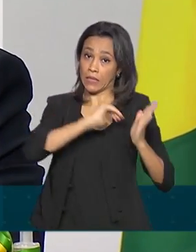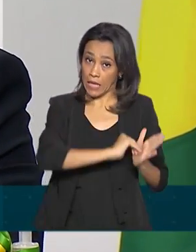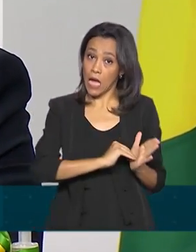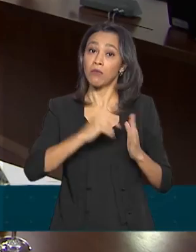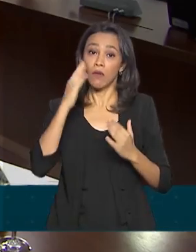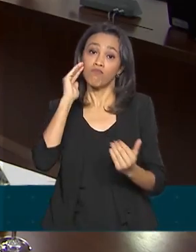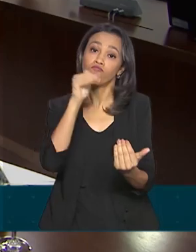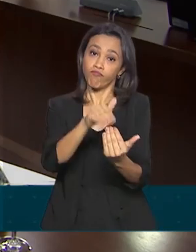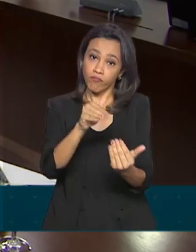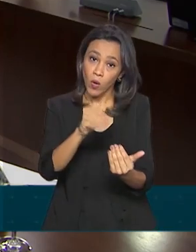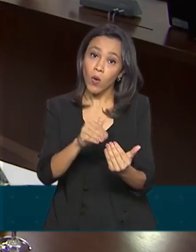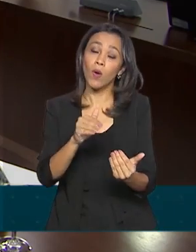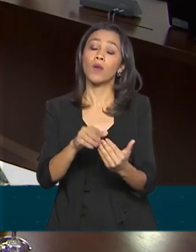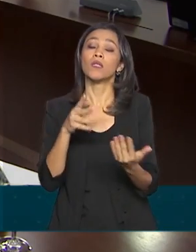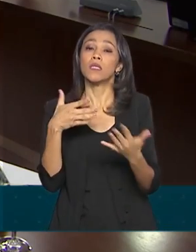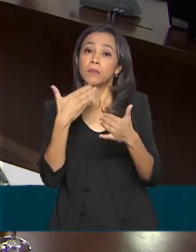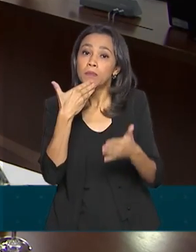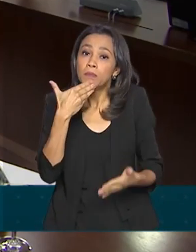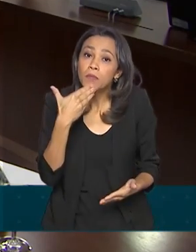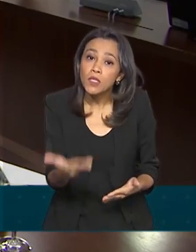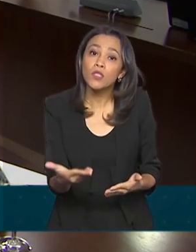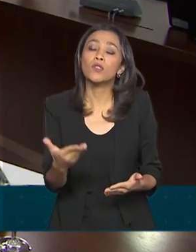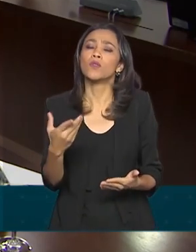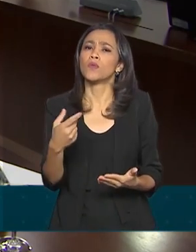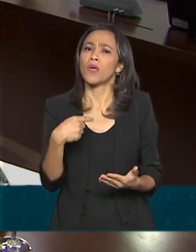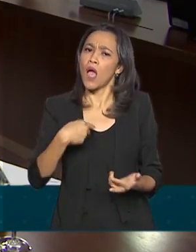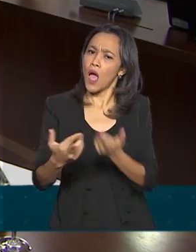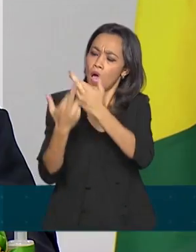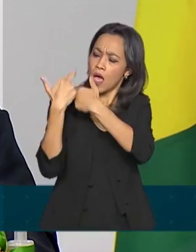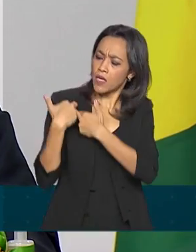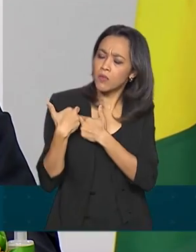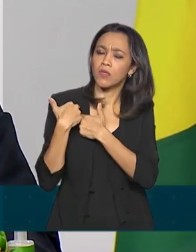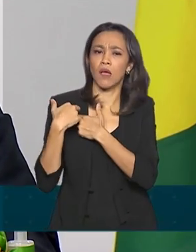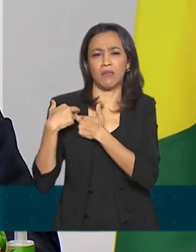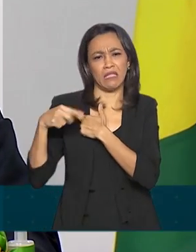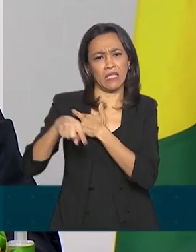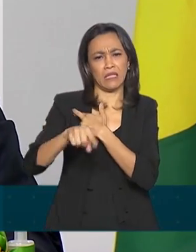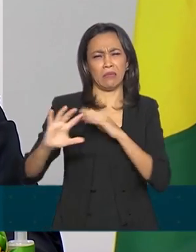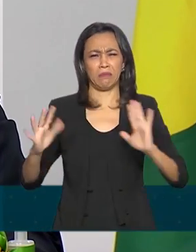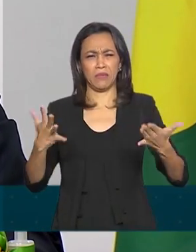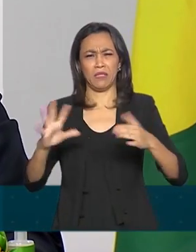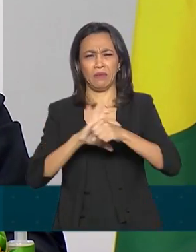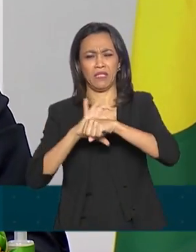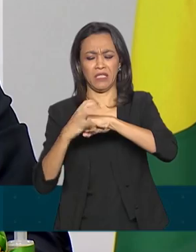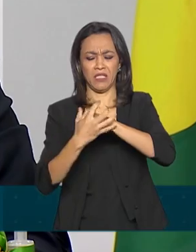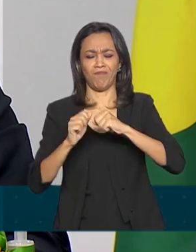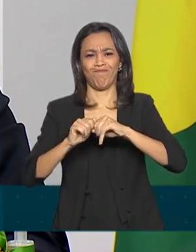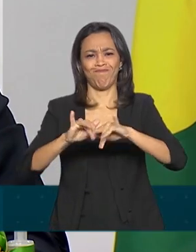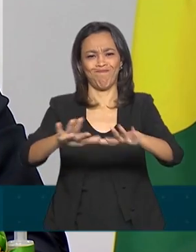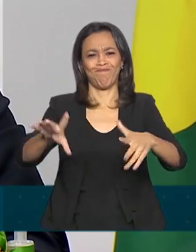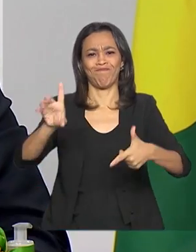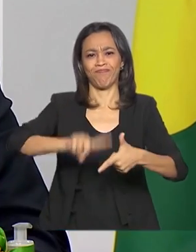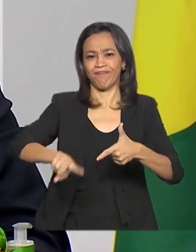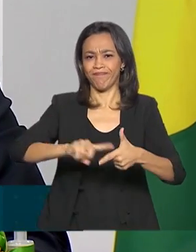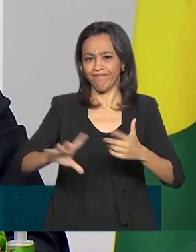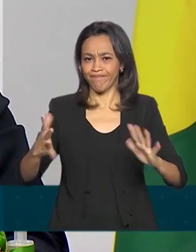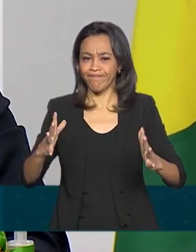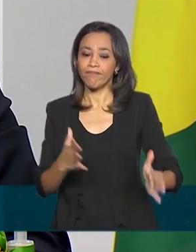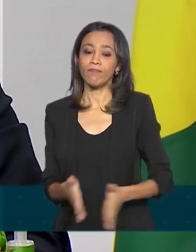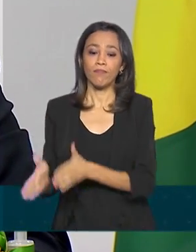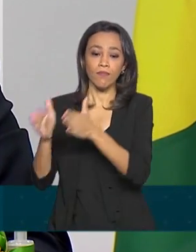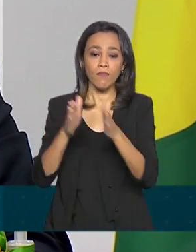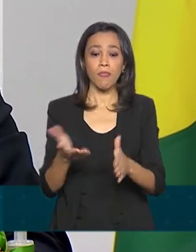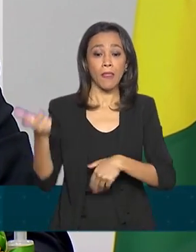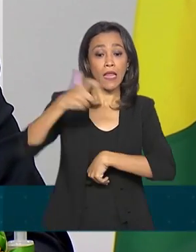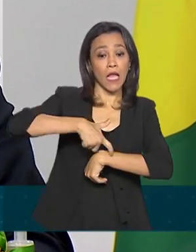parlamentares e pediram responsabilidade para enfrentar a pior crise sanitária do país. Chegou a hora de todos nós darmos